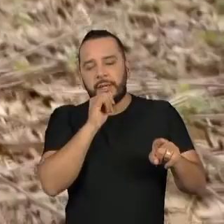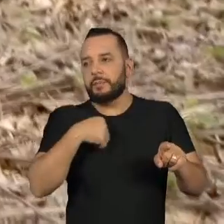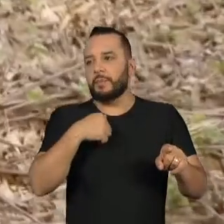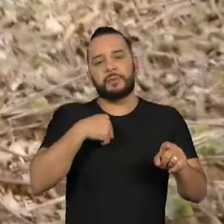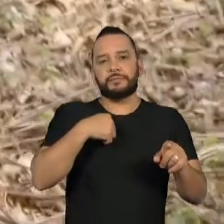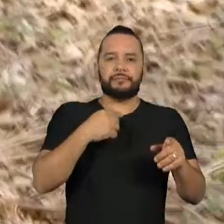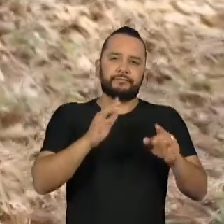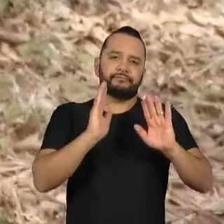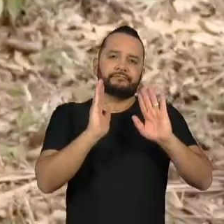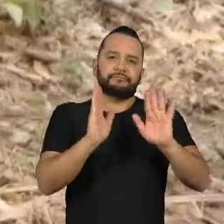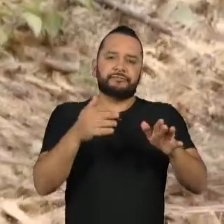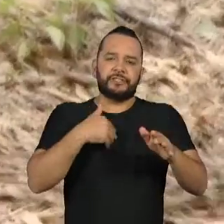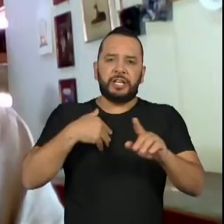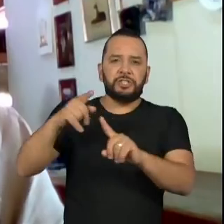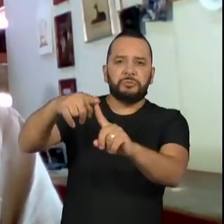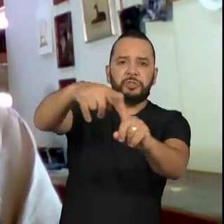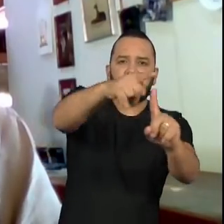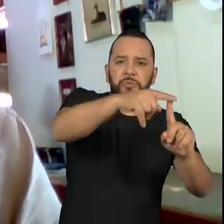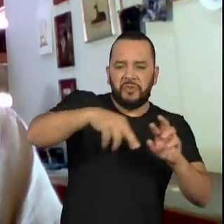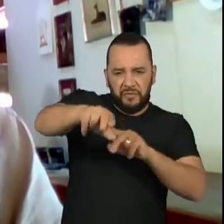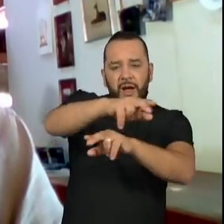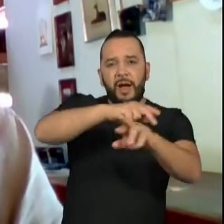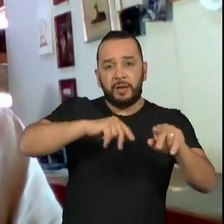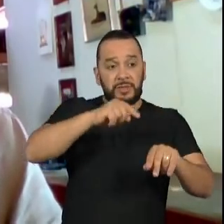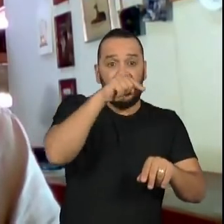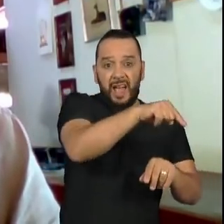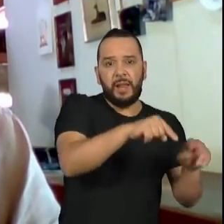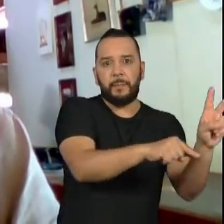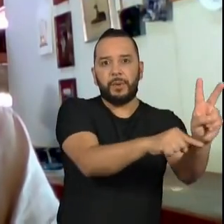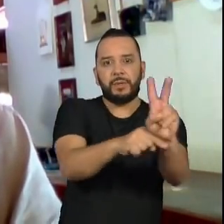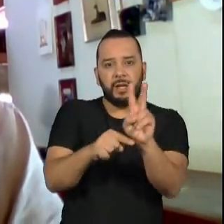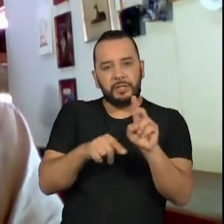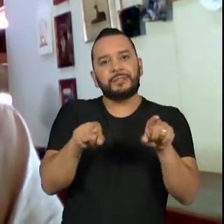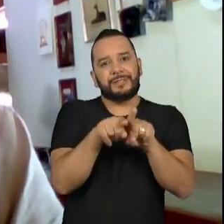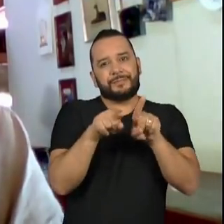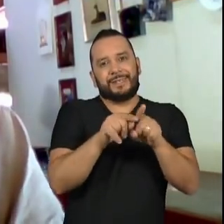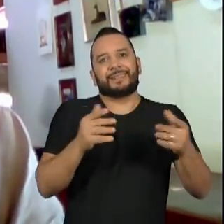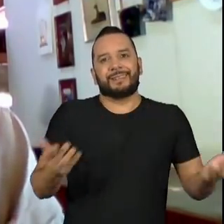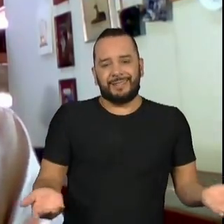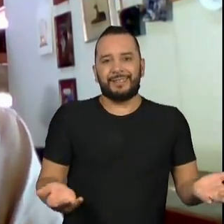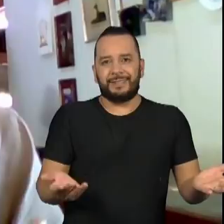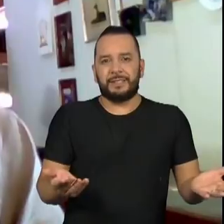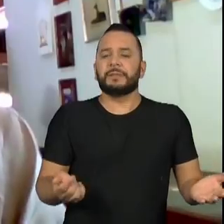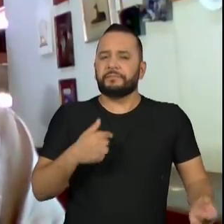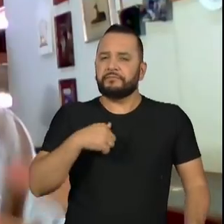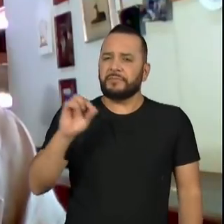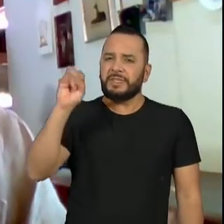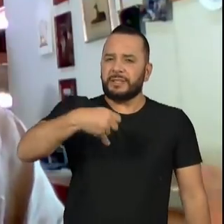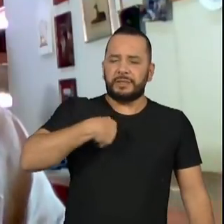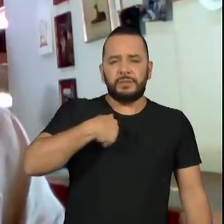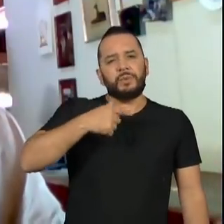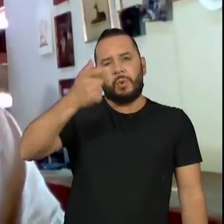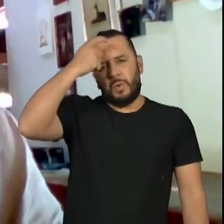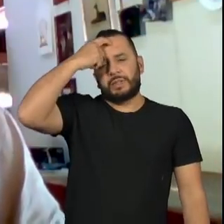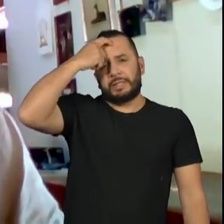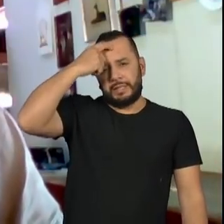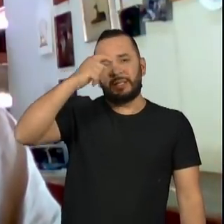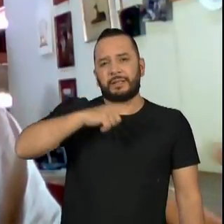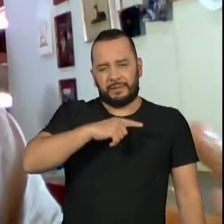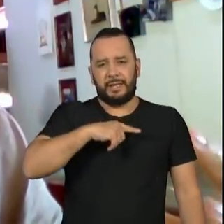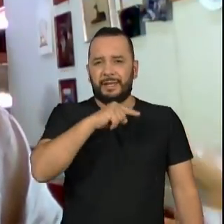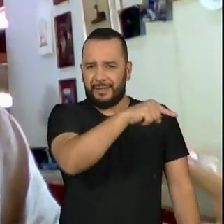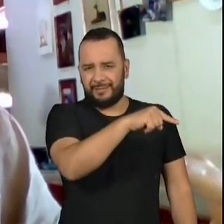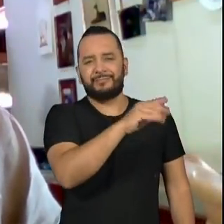dessas áreas. O eu acho mais legal é que as pessoas tenham consciência que sim, eu tenho uma onça parda no meu quintal.